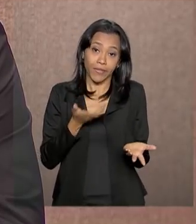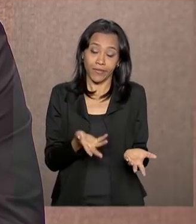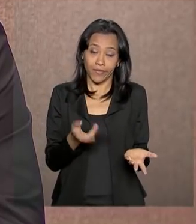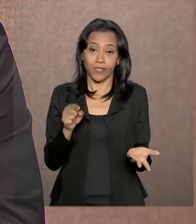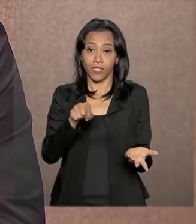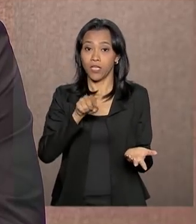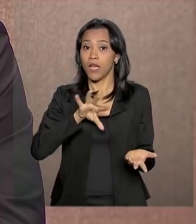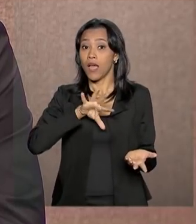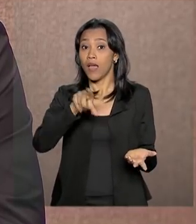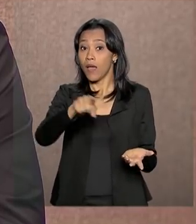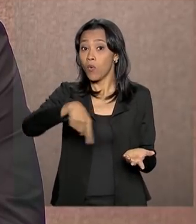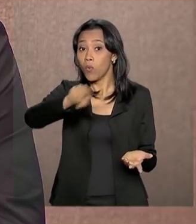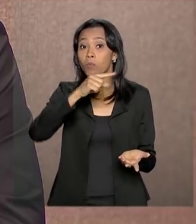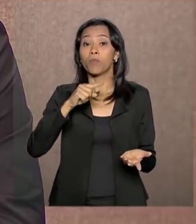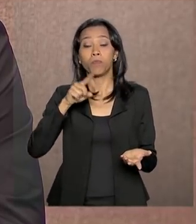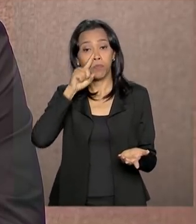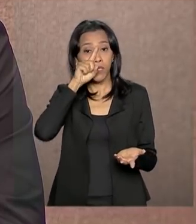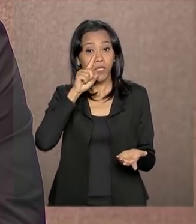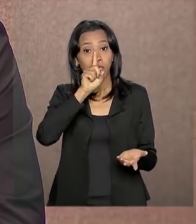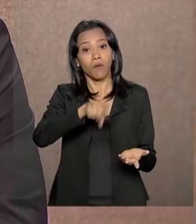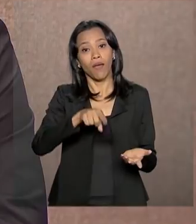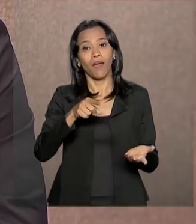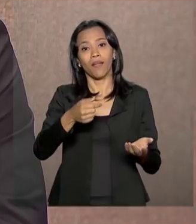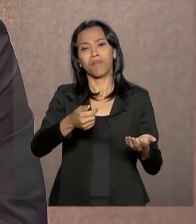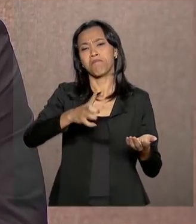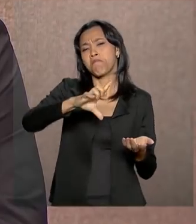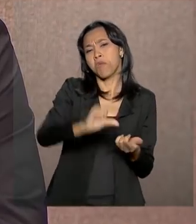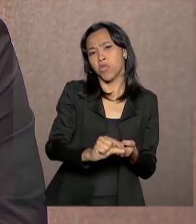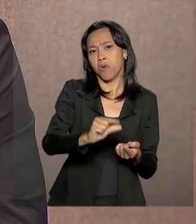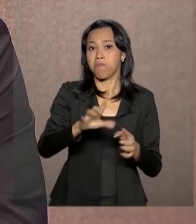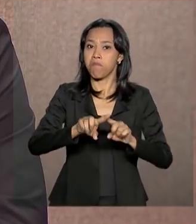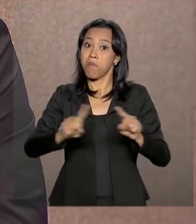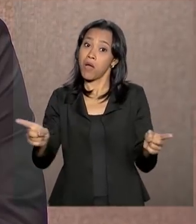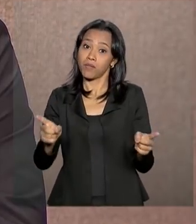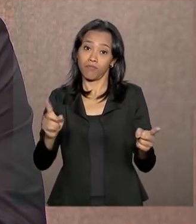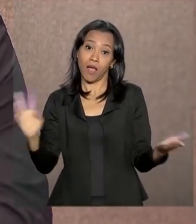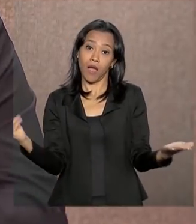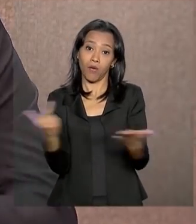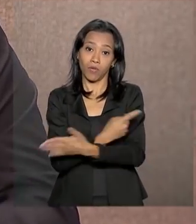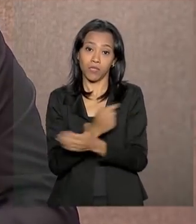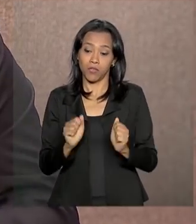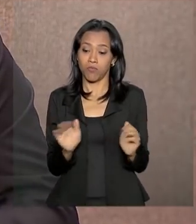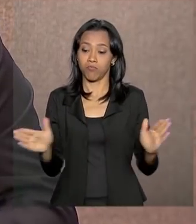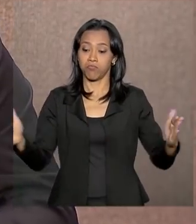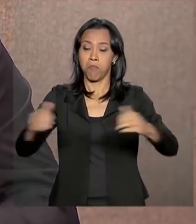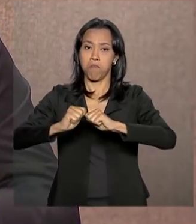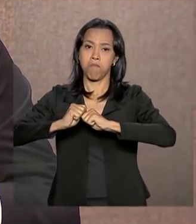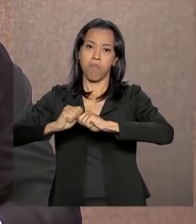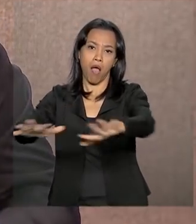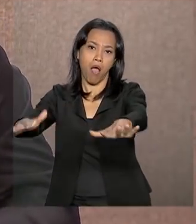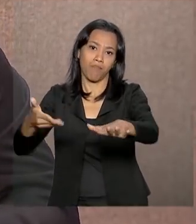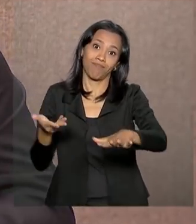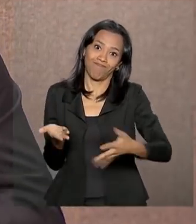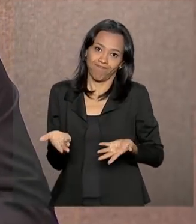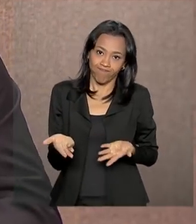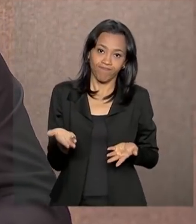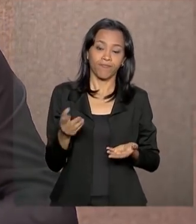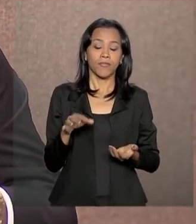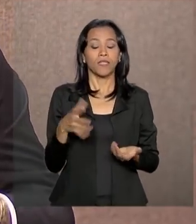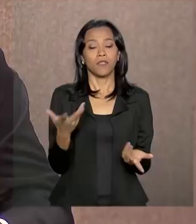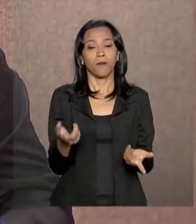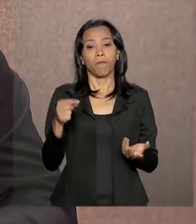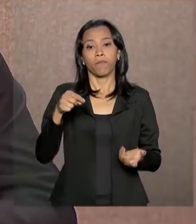classificadas com risco baixo e vieram a romper. O empreendedor, ao entrar nesse negócio, ao entender que está no setor de